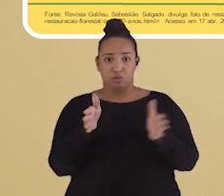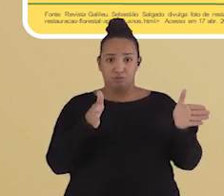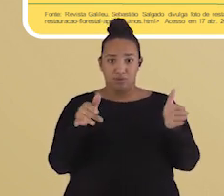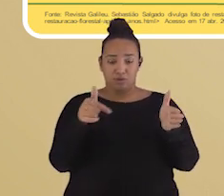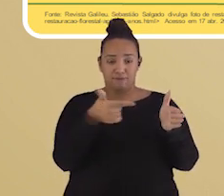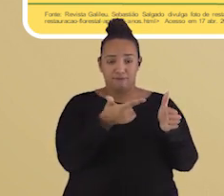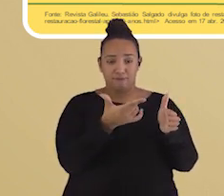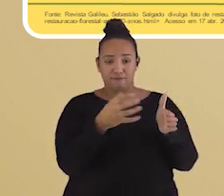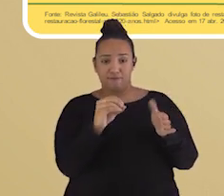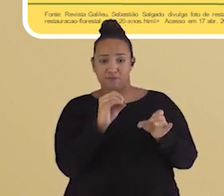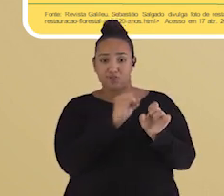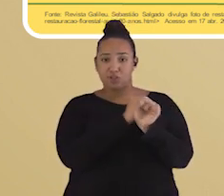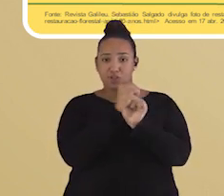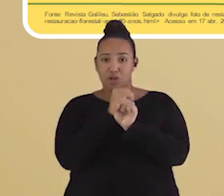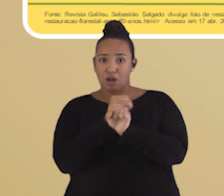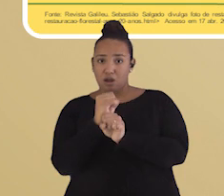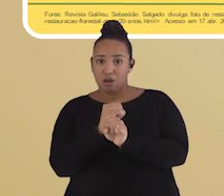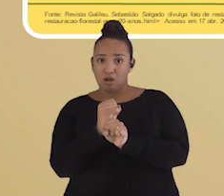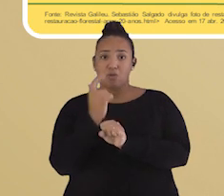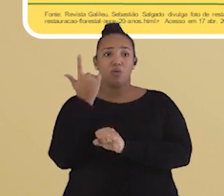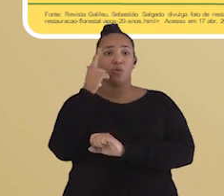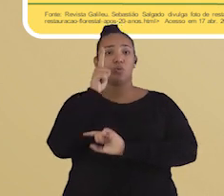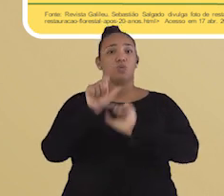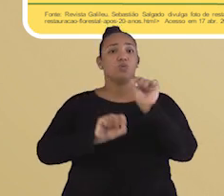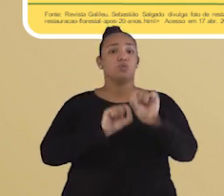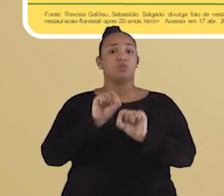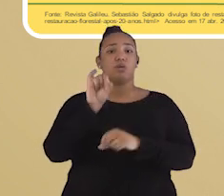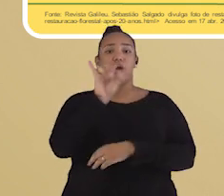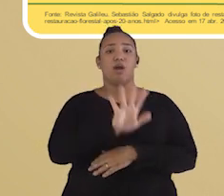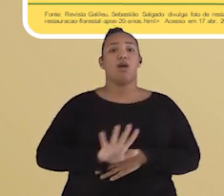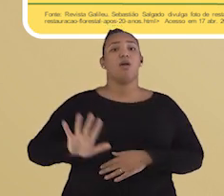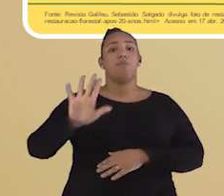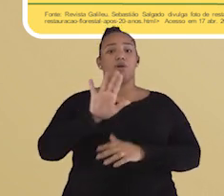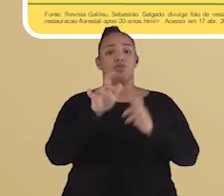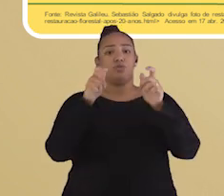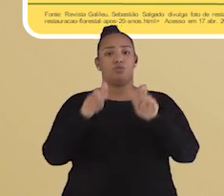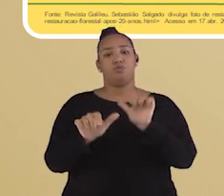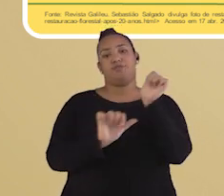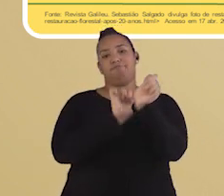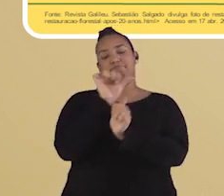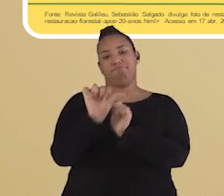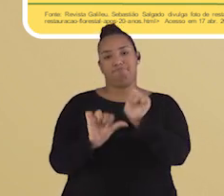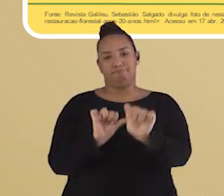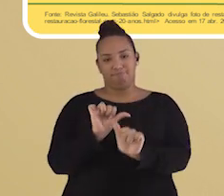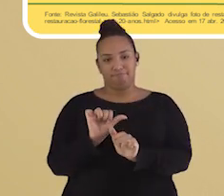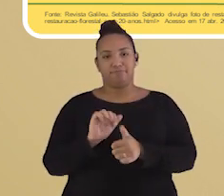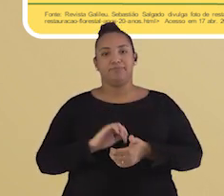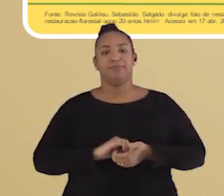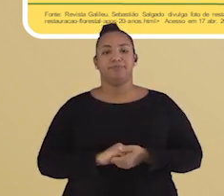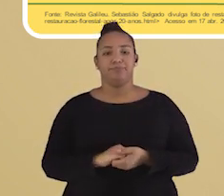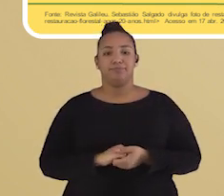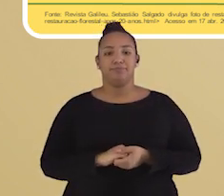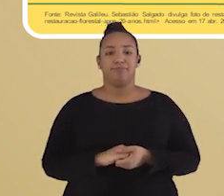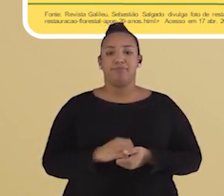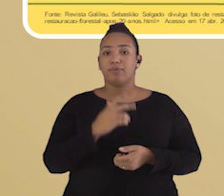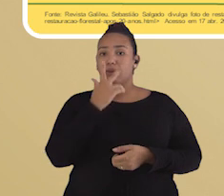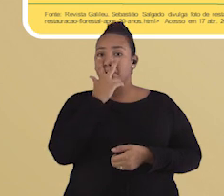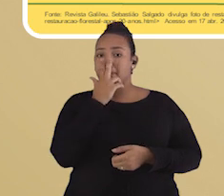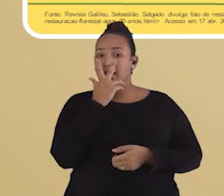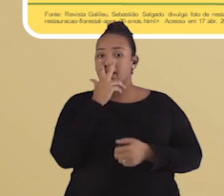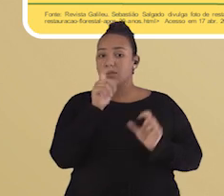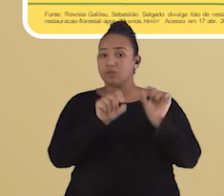conseguiram mudar completamente a paisagem de um local. Por mais que pareça uma